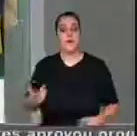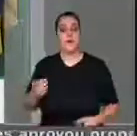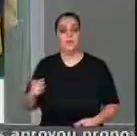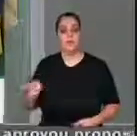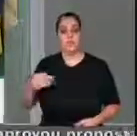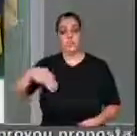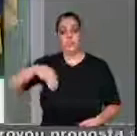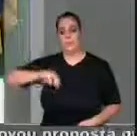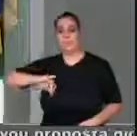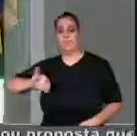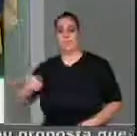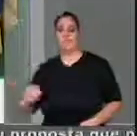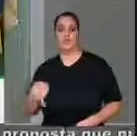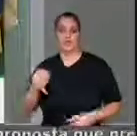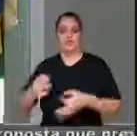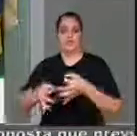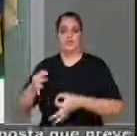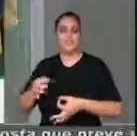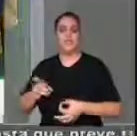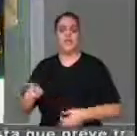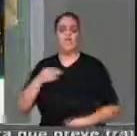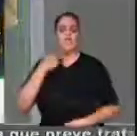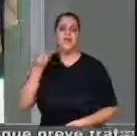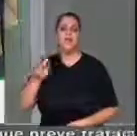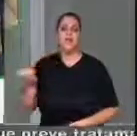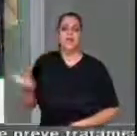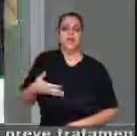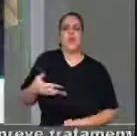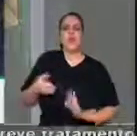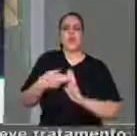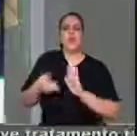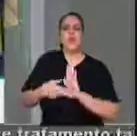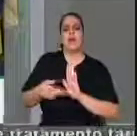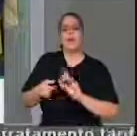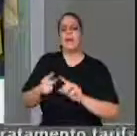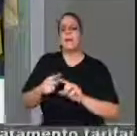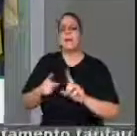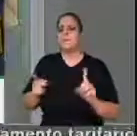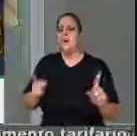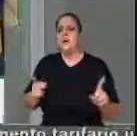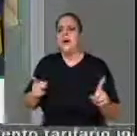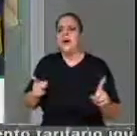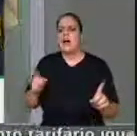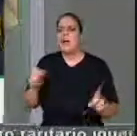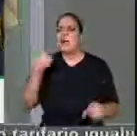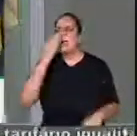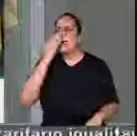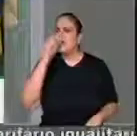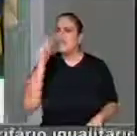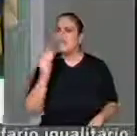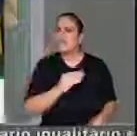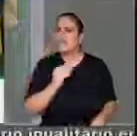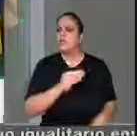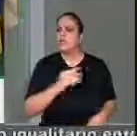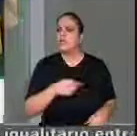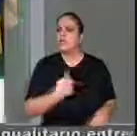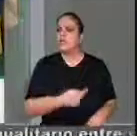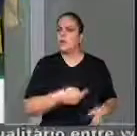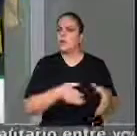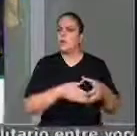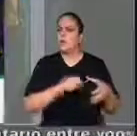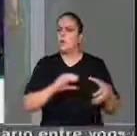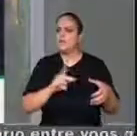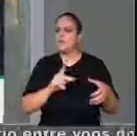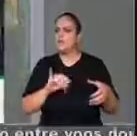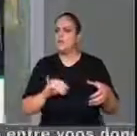medidas milagrosas para o sistema prisional, ignorando totalmente o trabalho que foi feito pela CPI